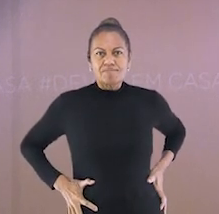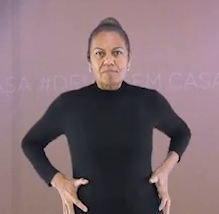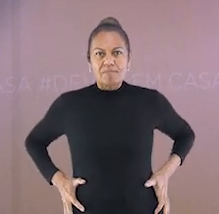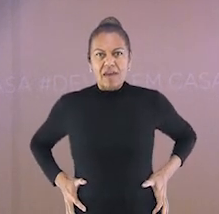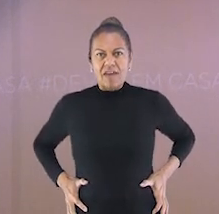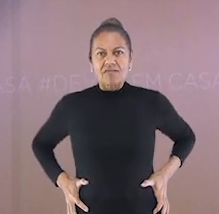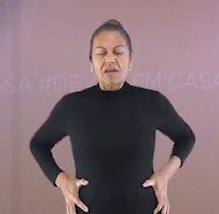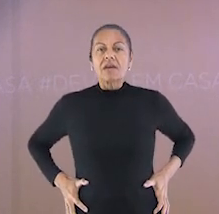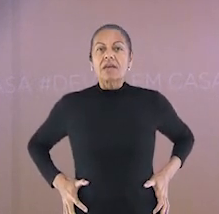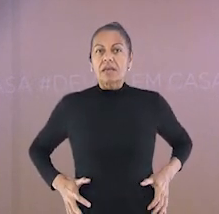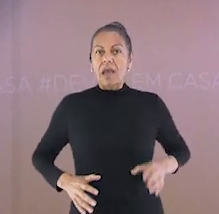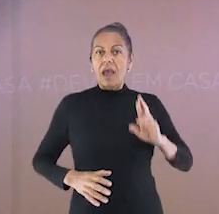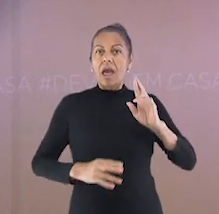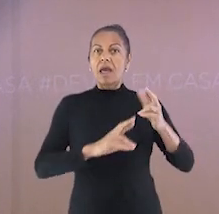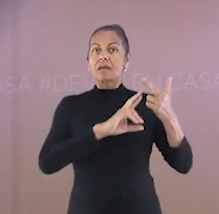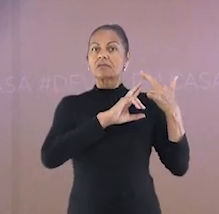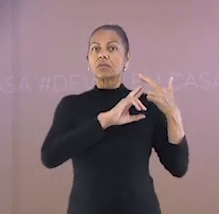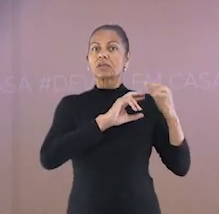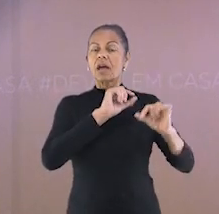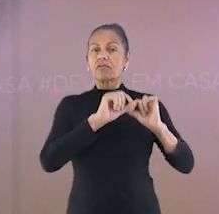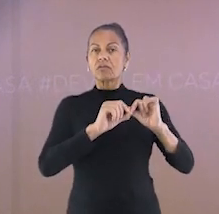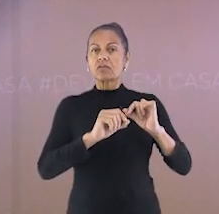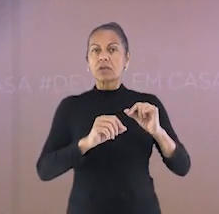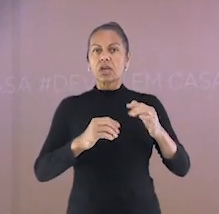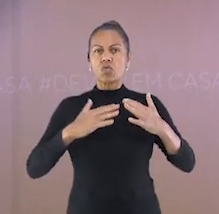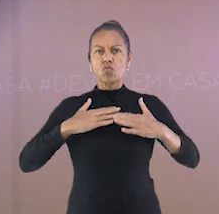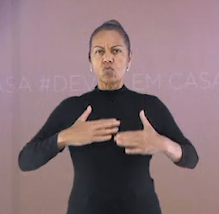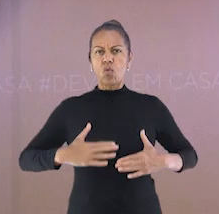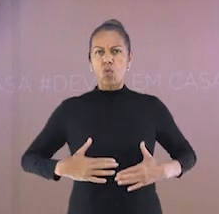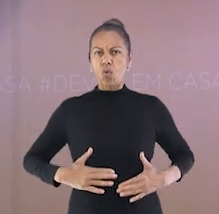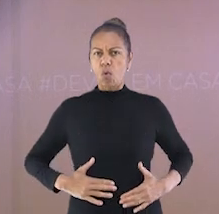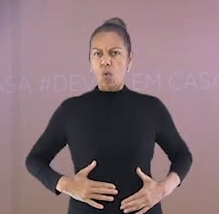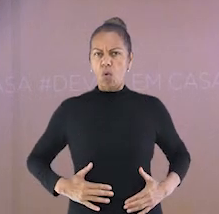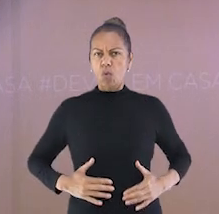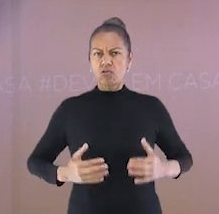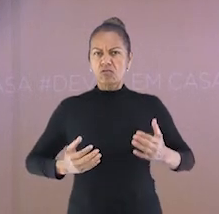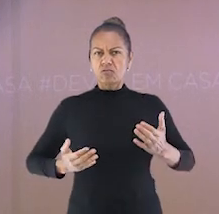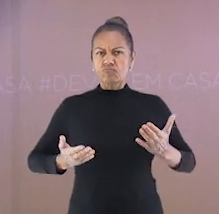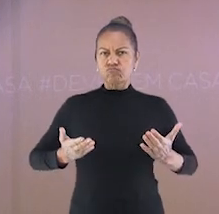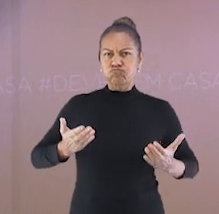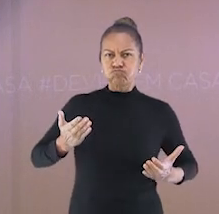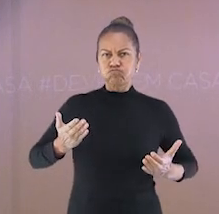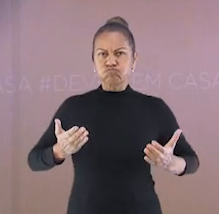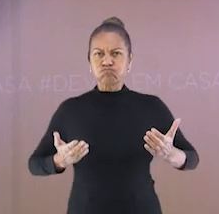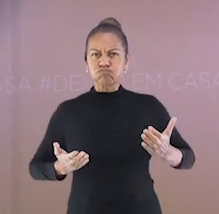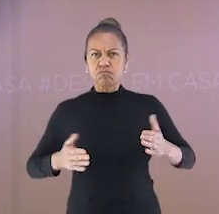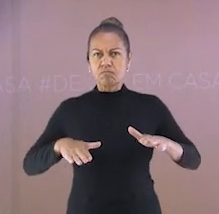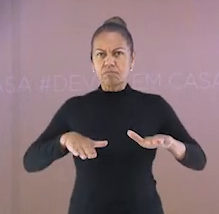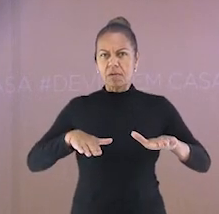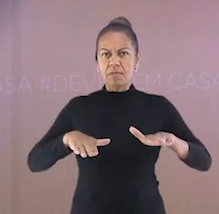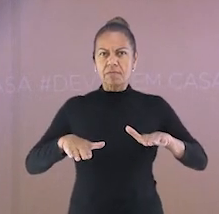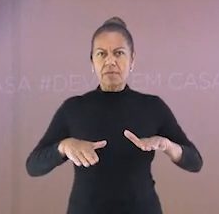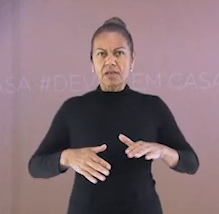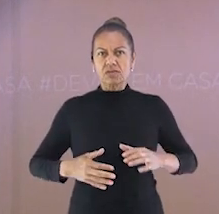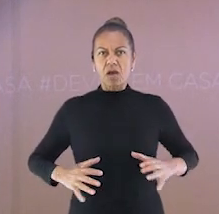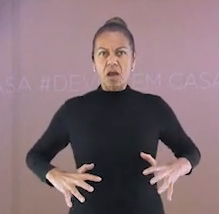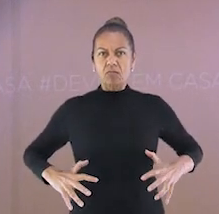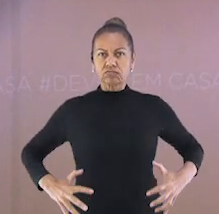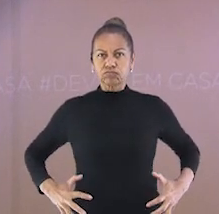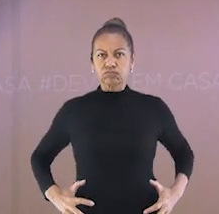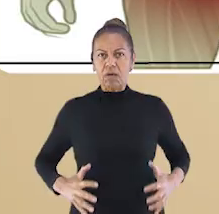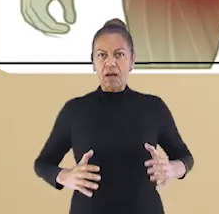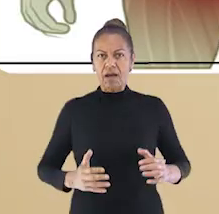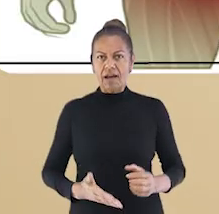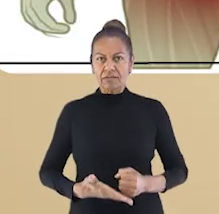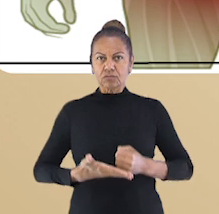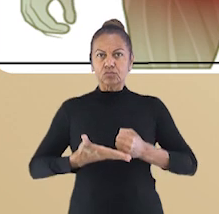sustentação e estabilização de praticamente todos os movimentos de nosso corpo. Saiba mais,